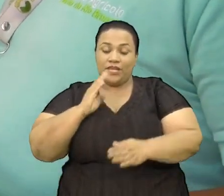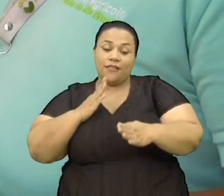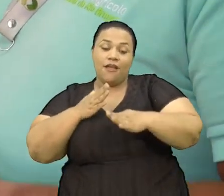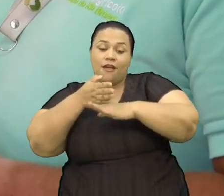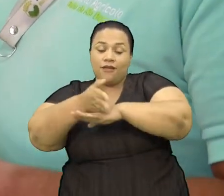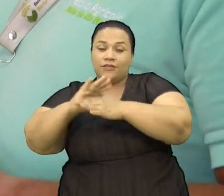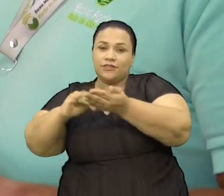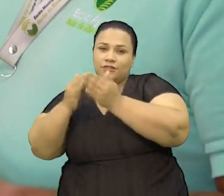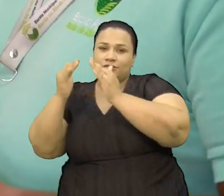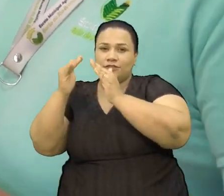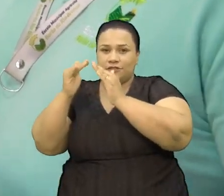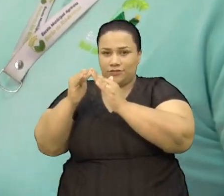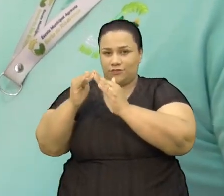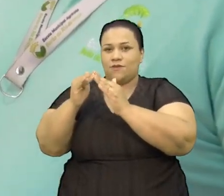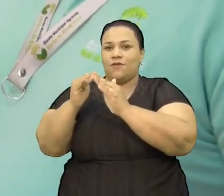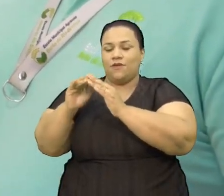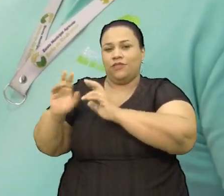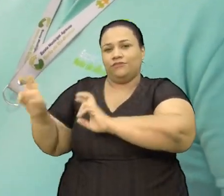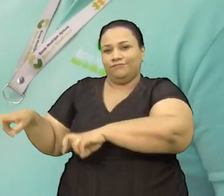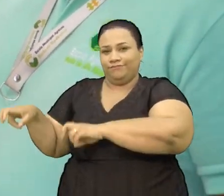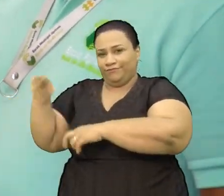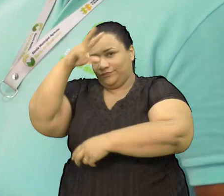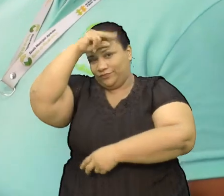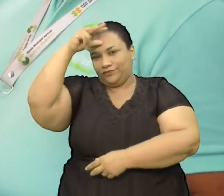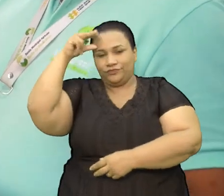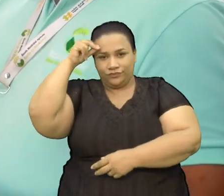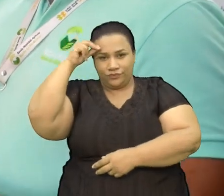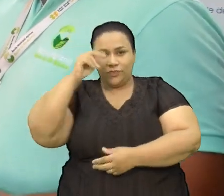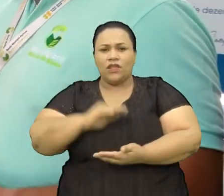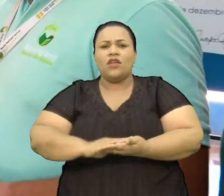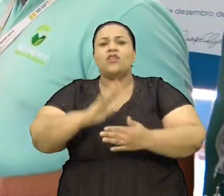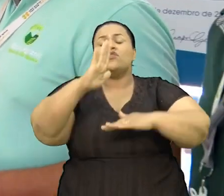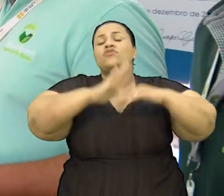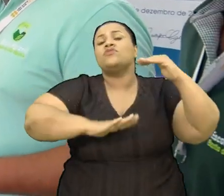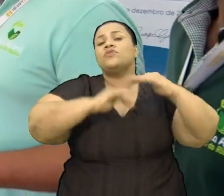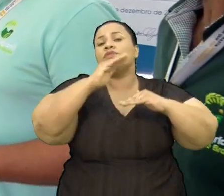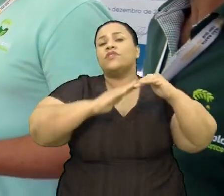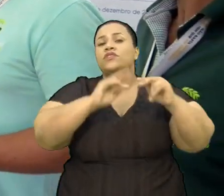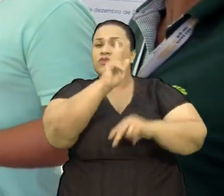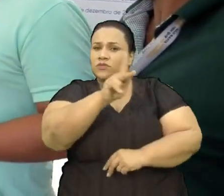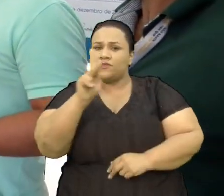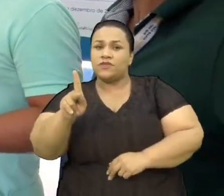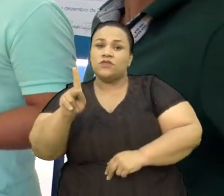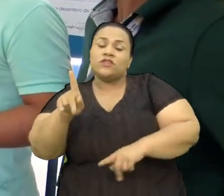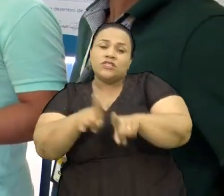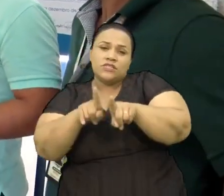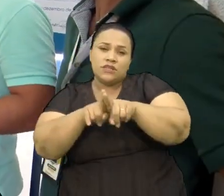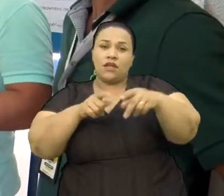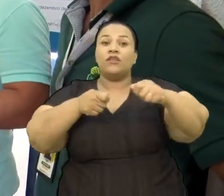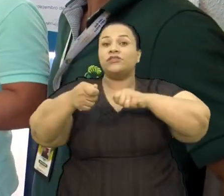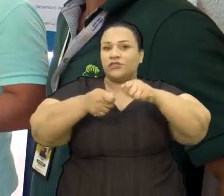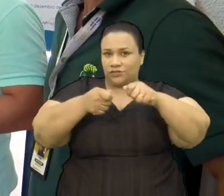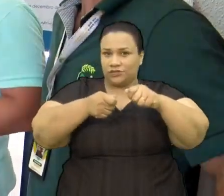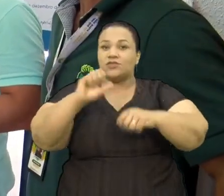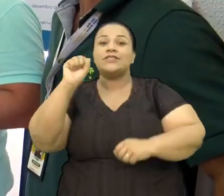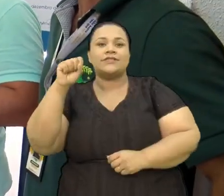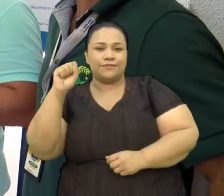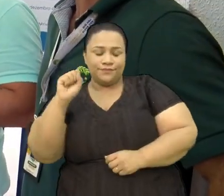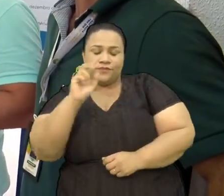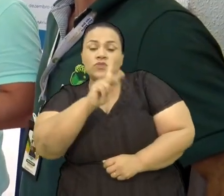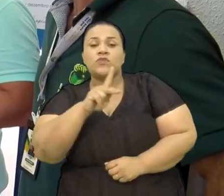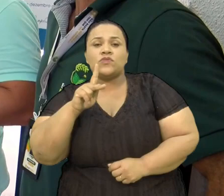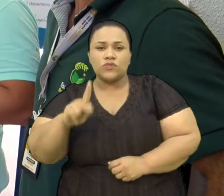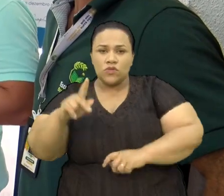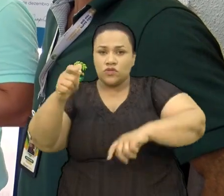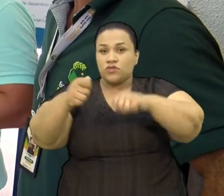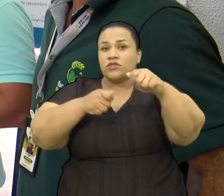acesso à entrada e à saída da escola E esses colaboradores seriam os professores e os administrativos? Exatamente, os professores